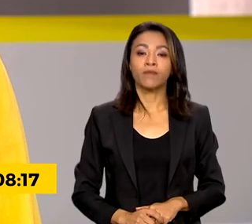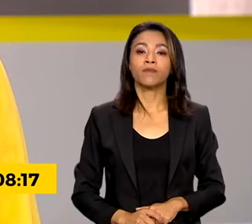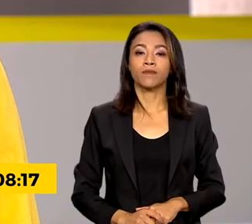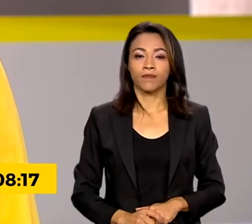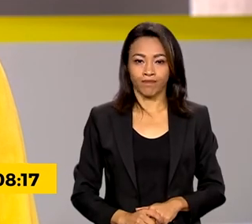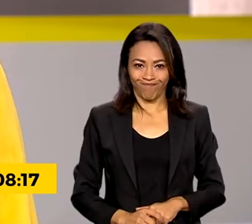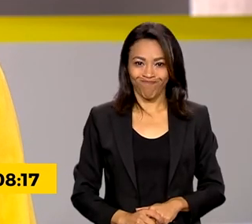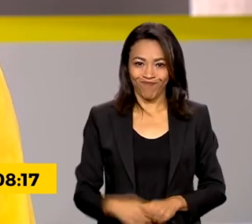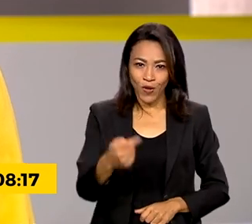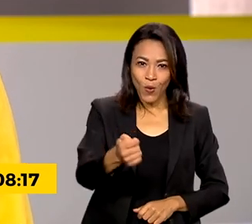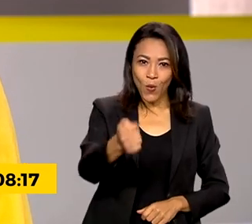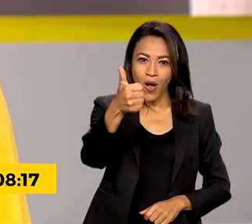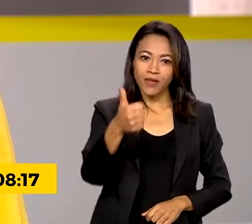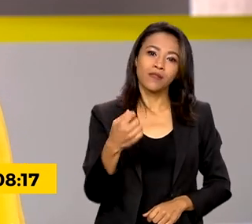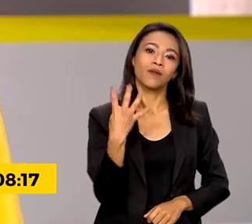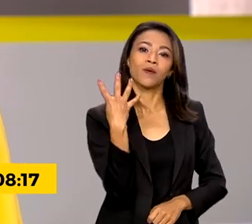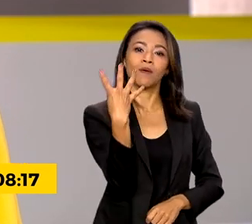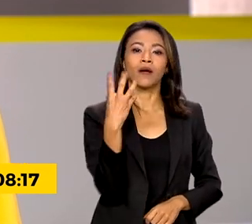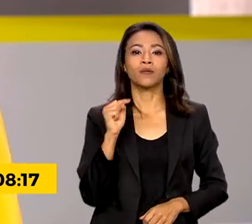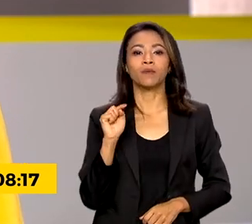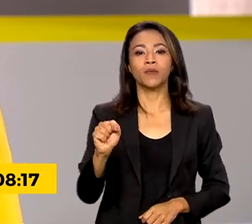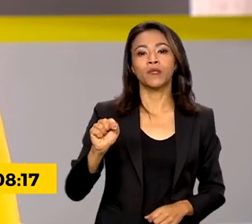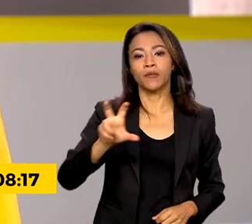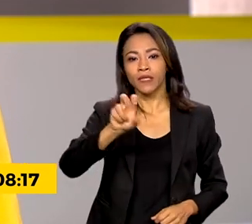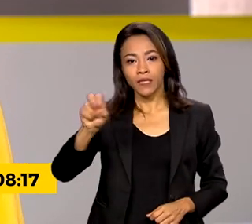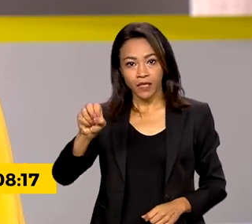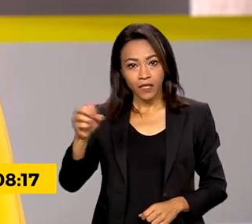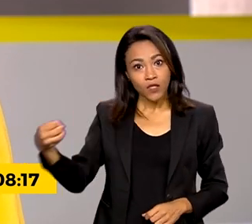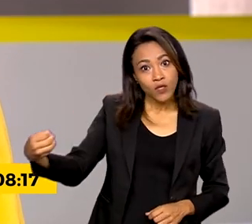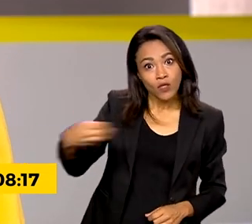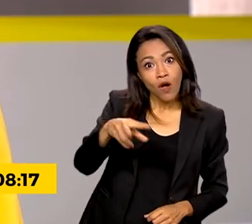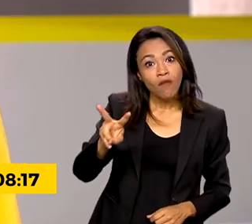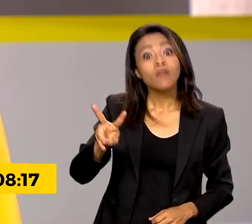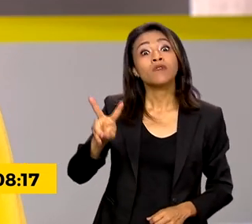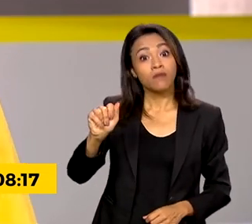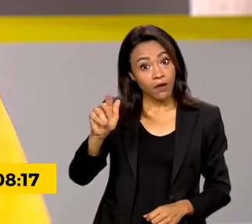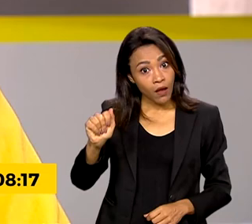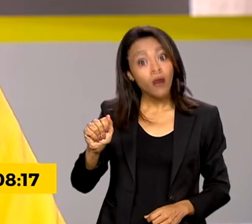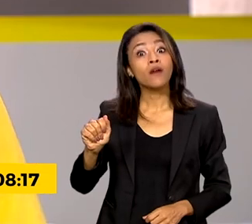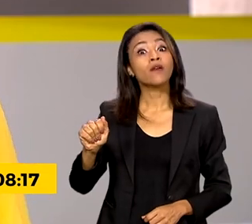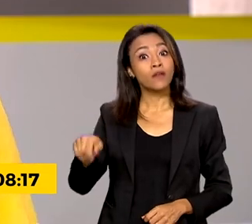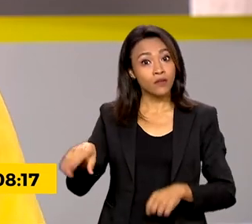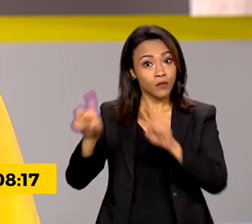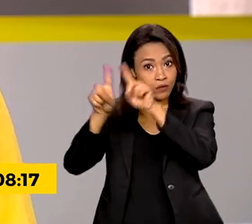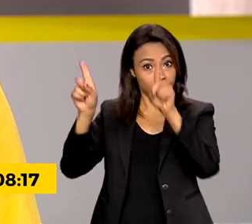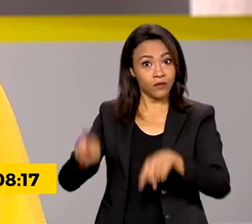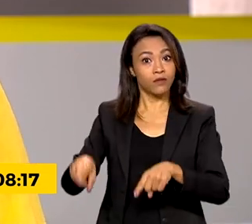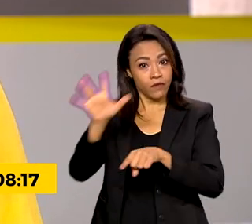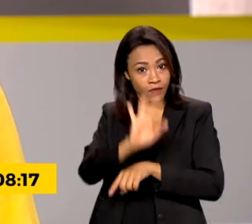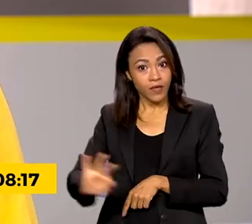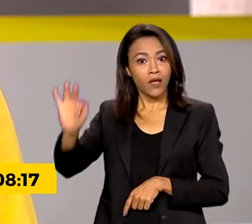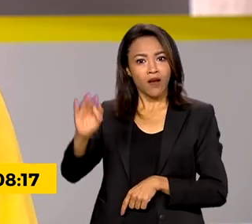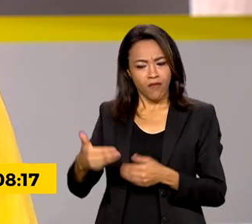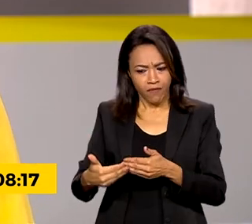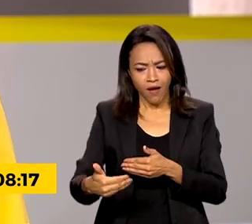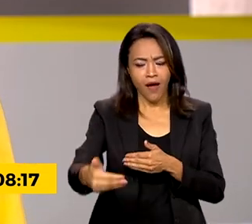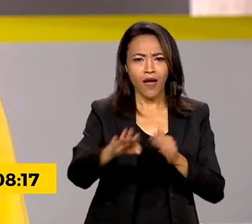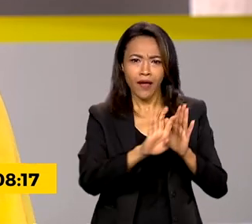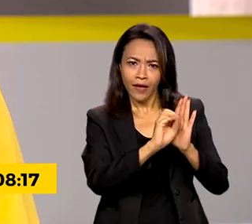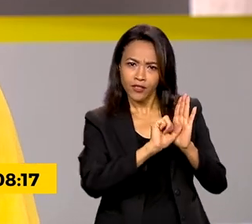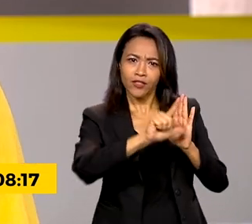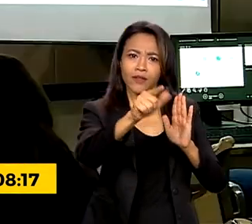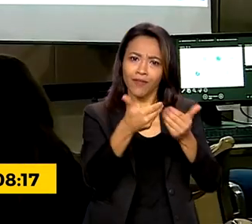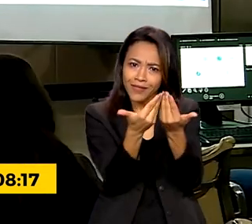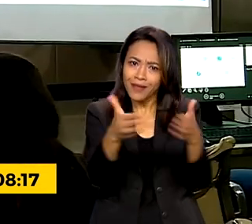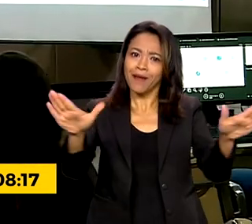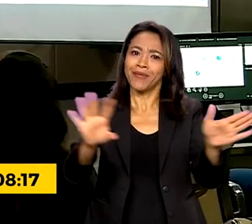Quase 4.500 novas vagas no Serviço Público Federal. Os editais devem sair nos próximos dias.